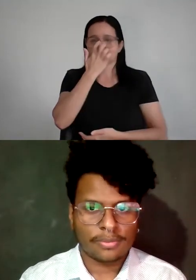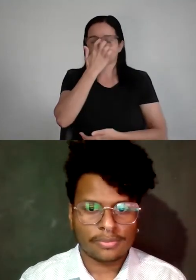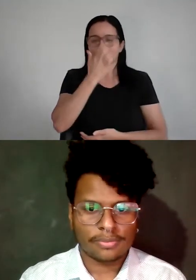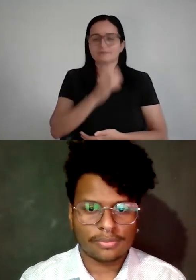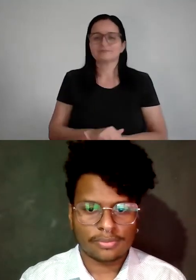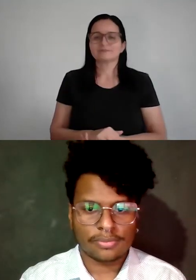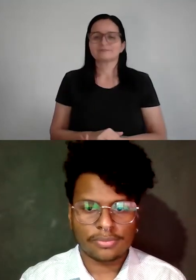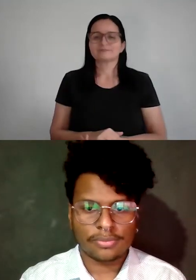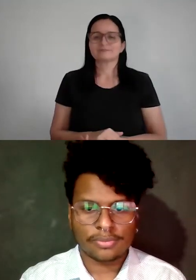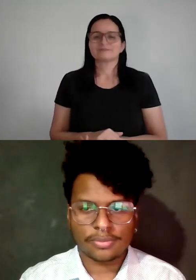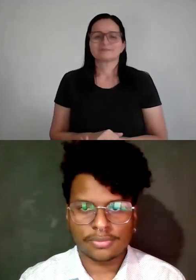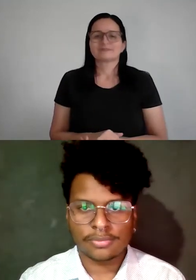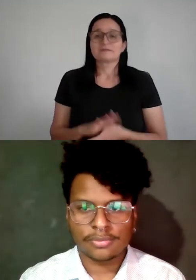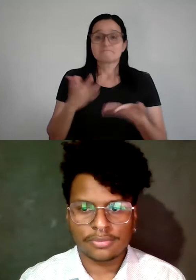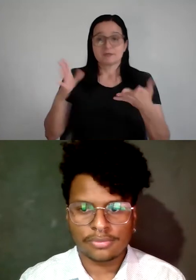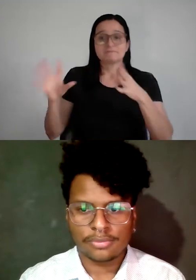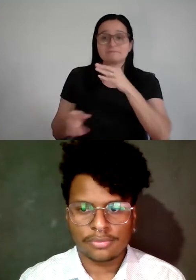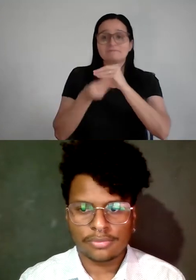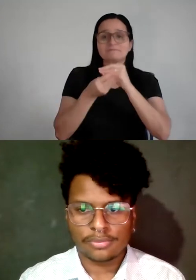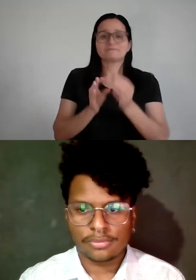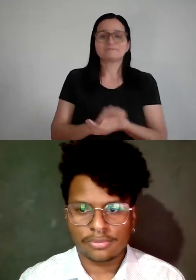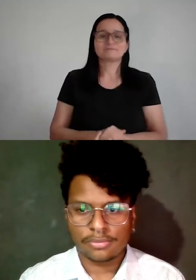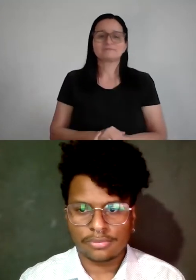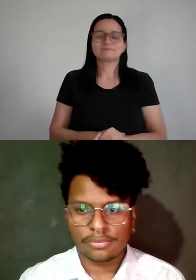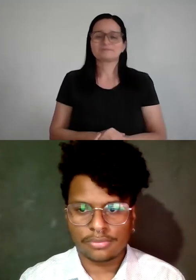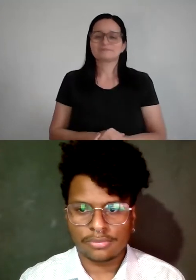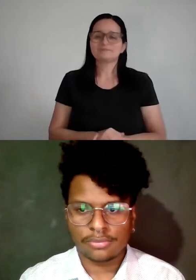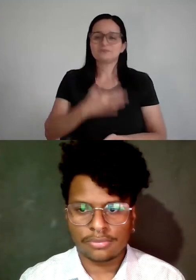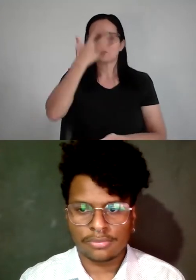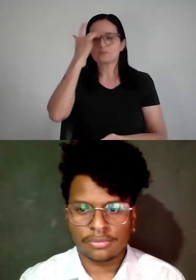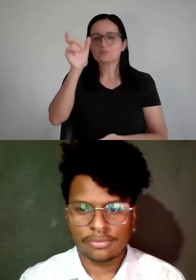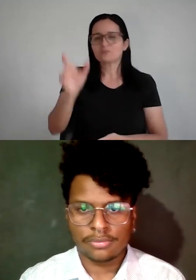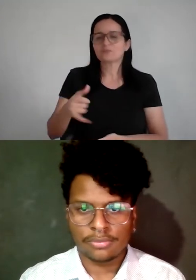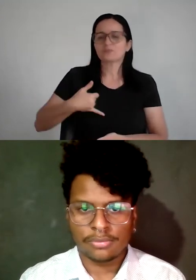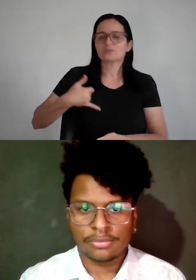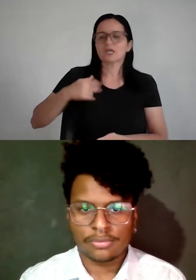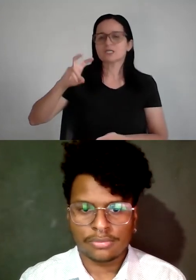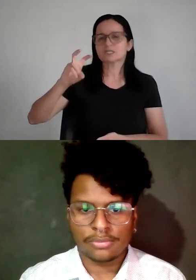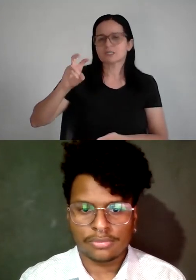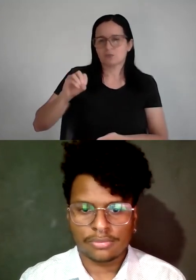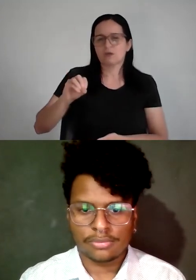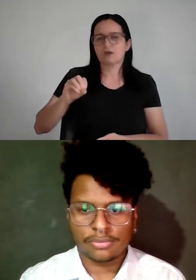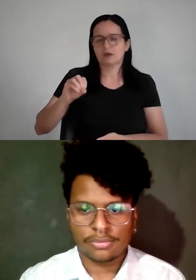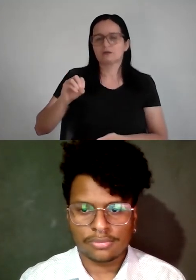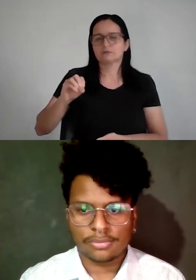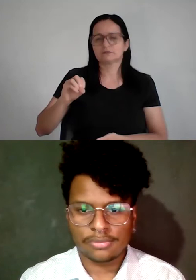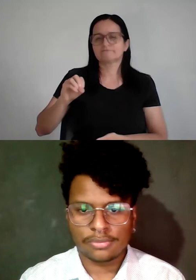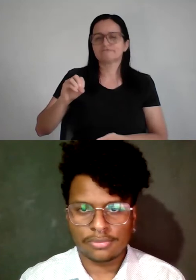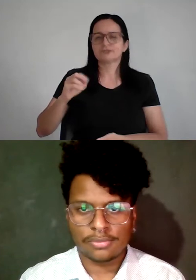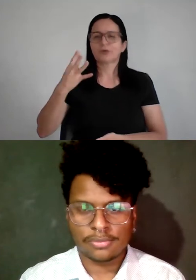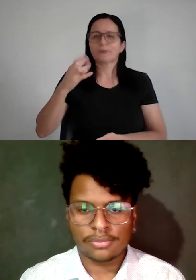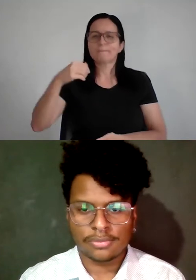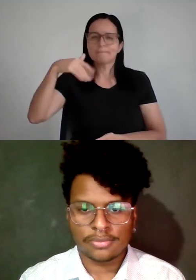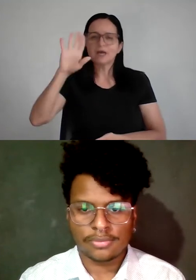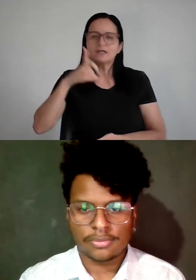Agora, vamos lá, só para complementar. Essa pessoa, sei lá, tem 50 anos ou próximo disso e tal, mais de 40, é muito importante